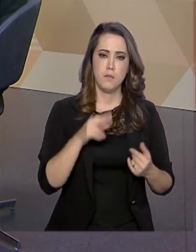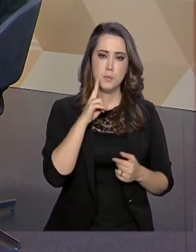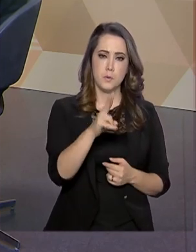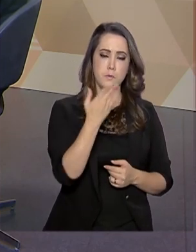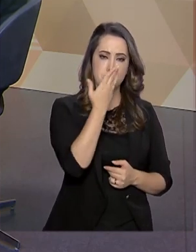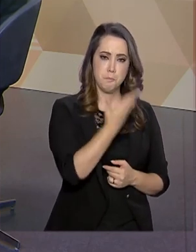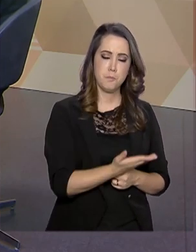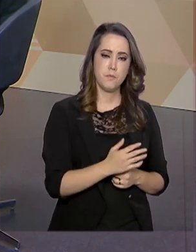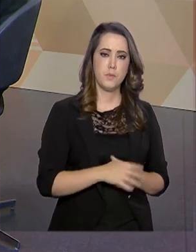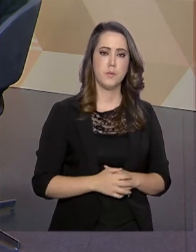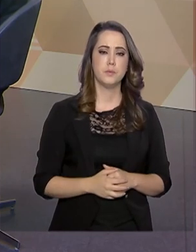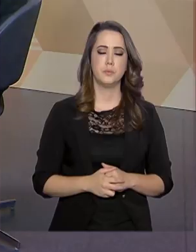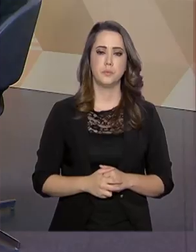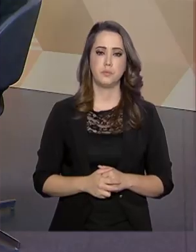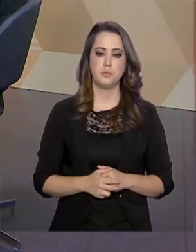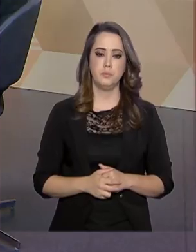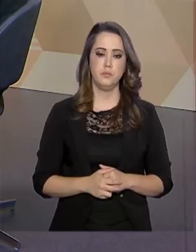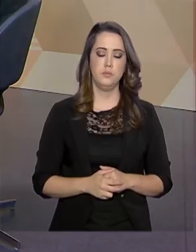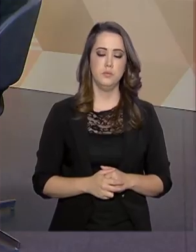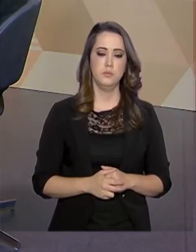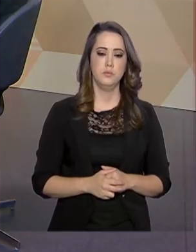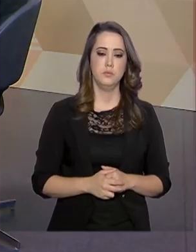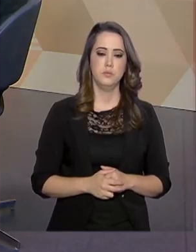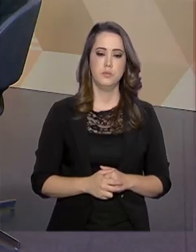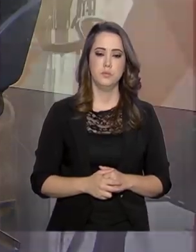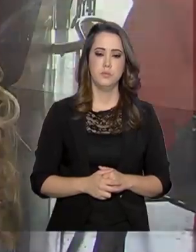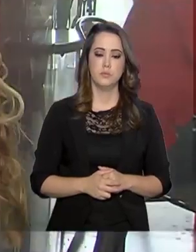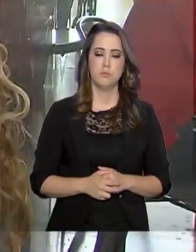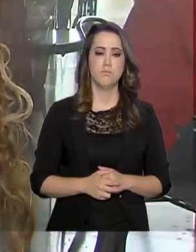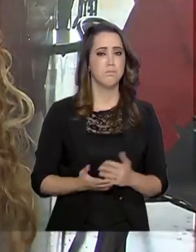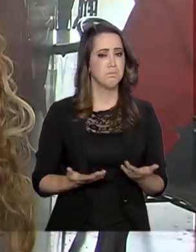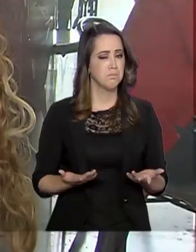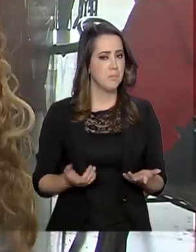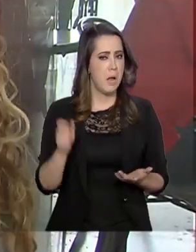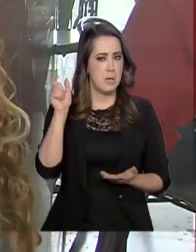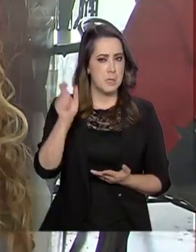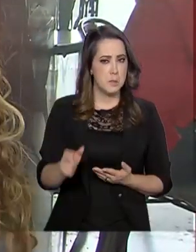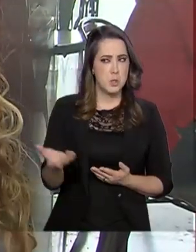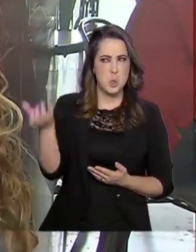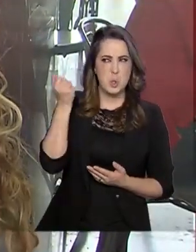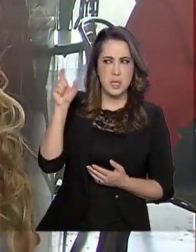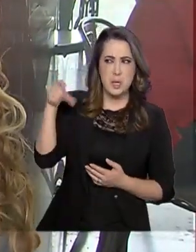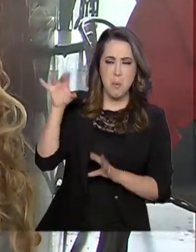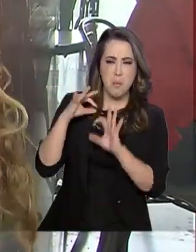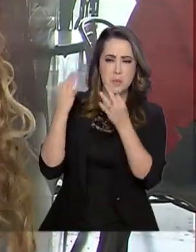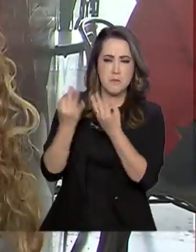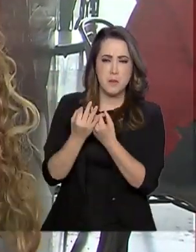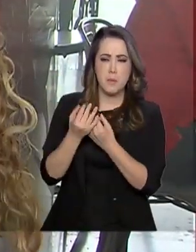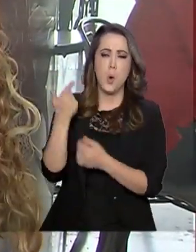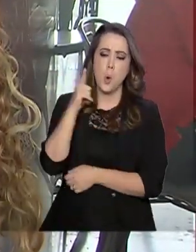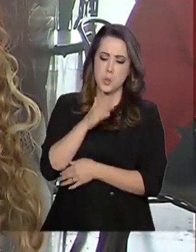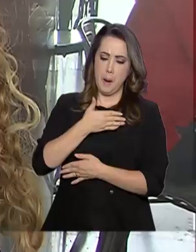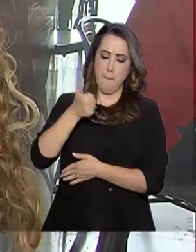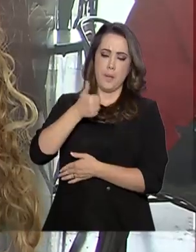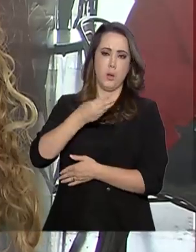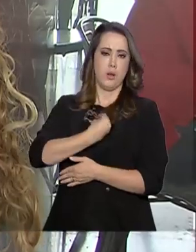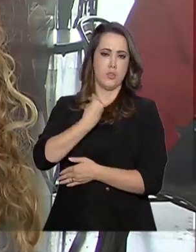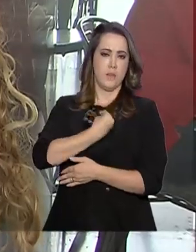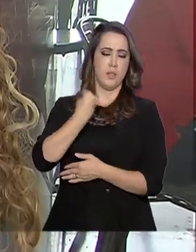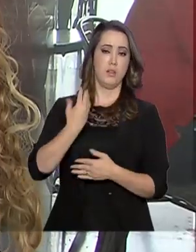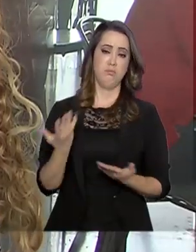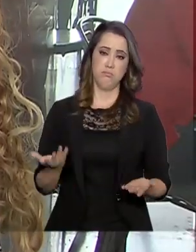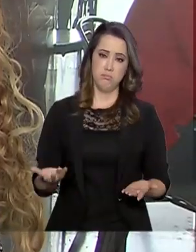Sibeli e a pergunta dela. Será que as pessoas que recebem Bolsa Família conseguem melhorar de vida?